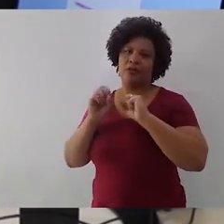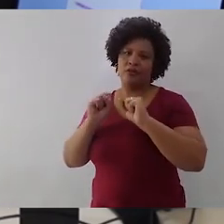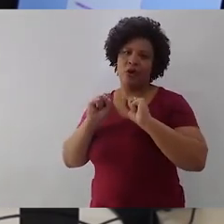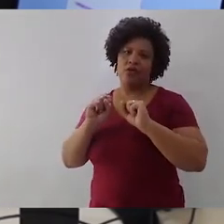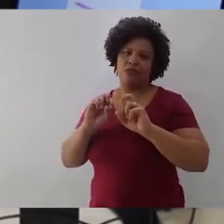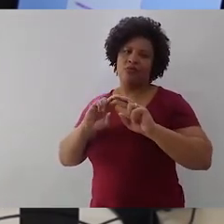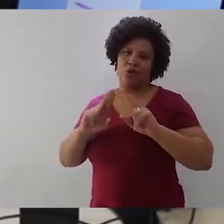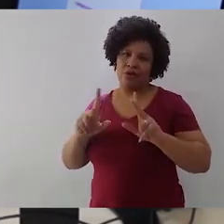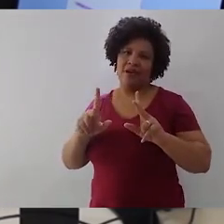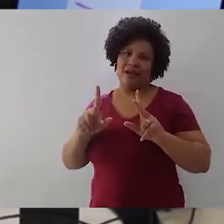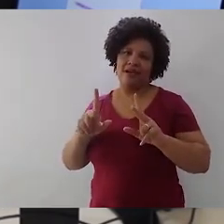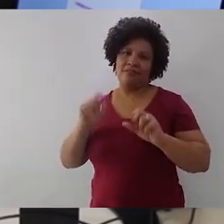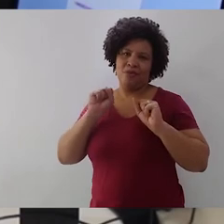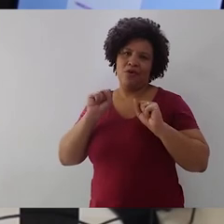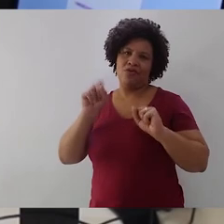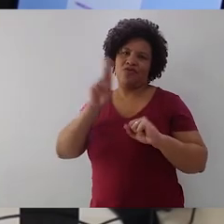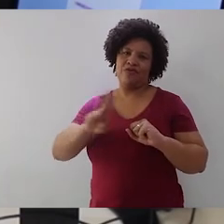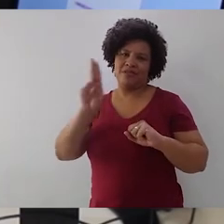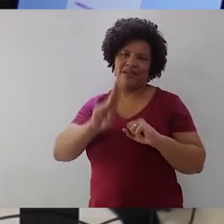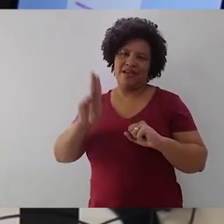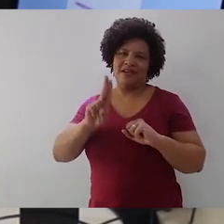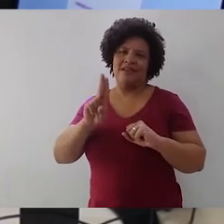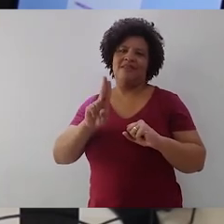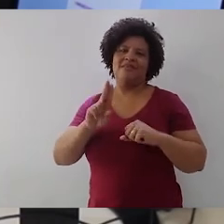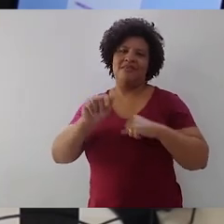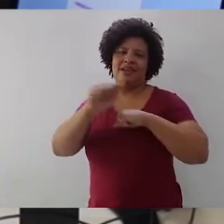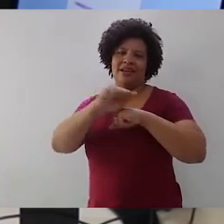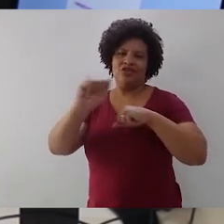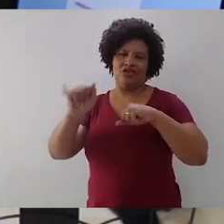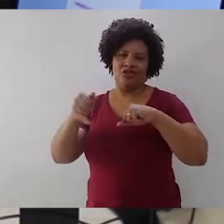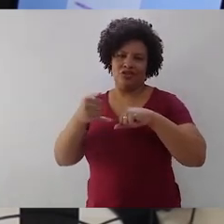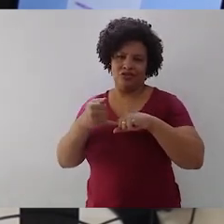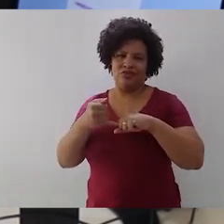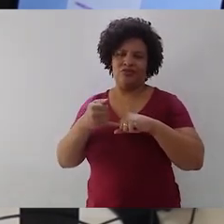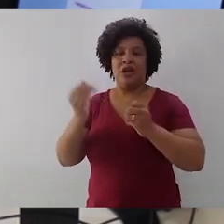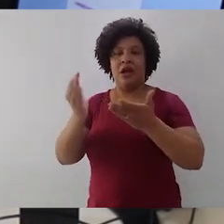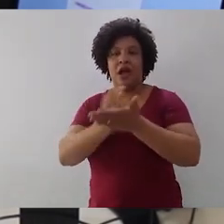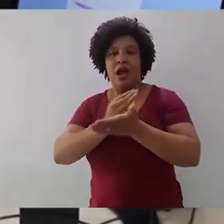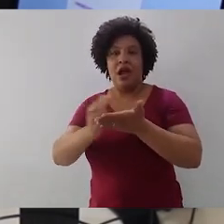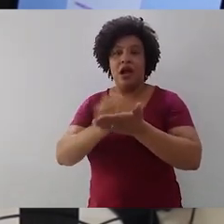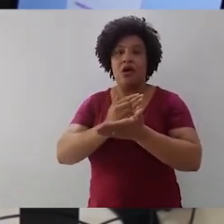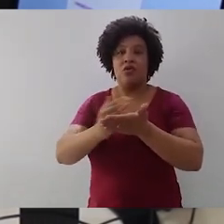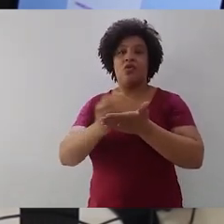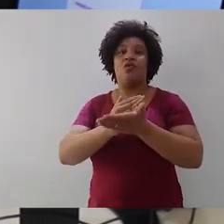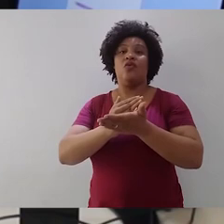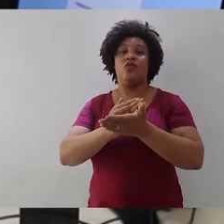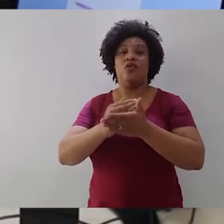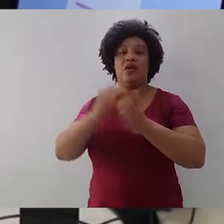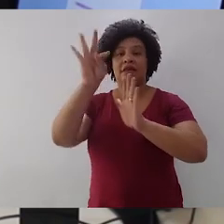pouco mais comedido no uso de adjetivos. Agora, tem texto do Guimarães Rosa em que ele só usa praticamente